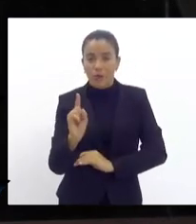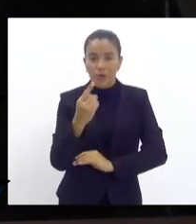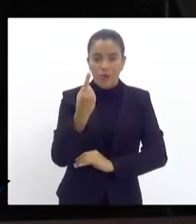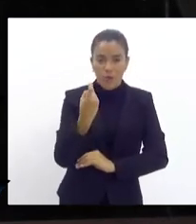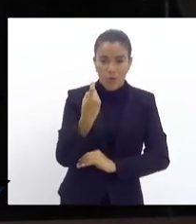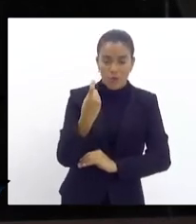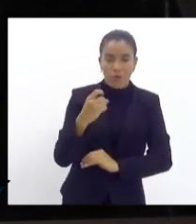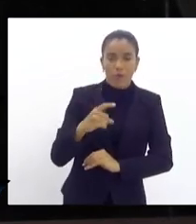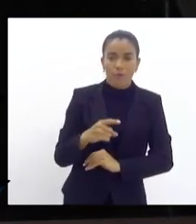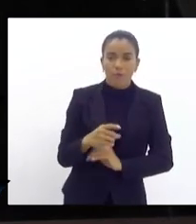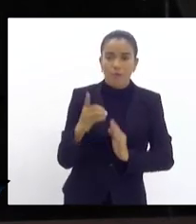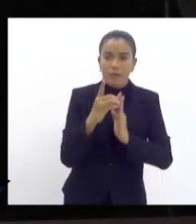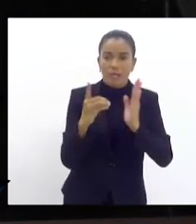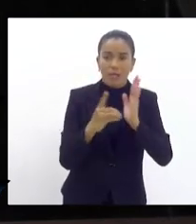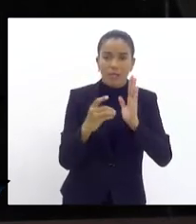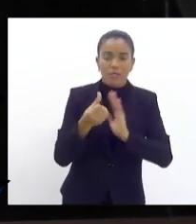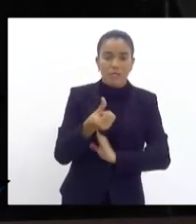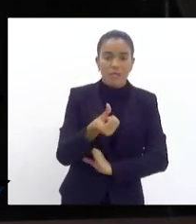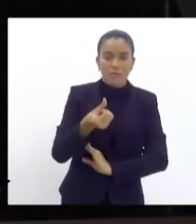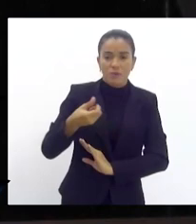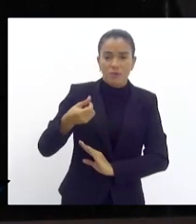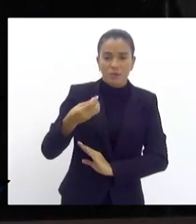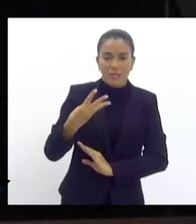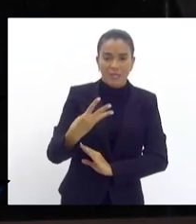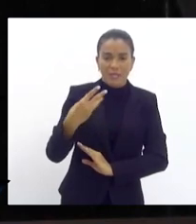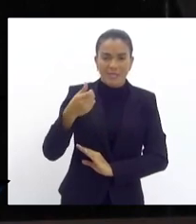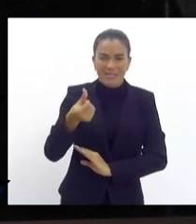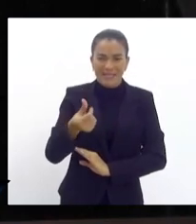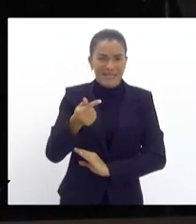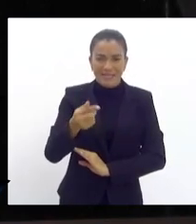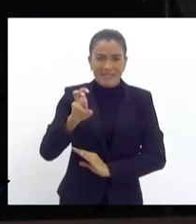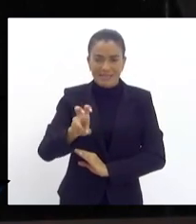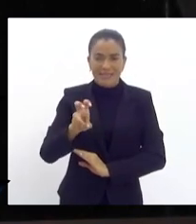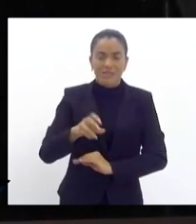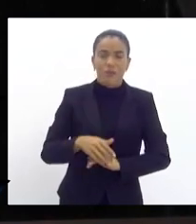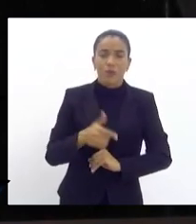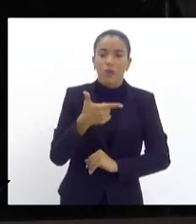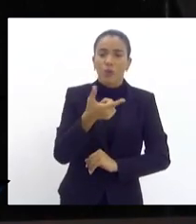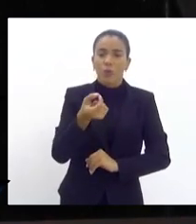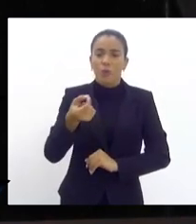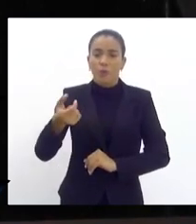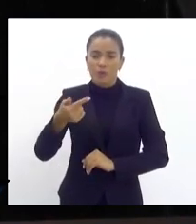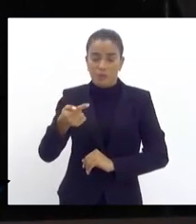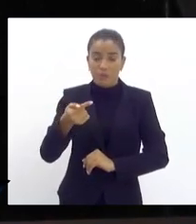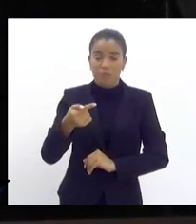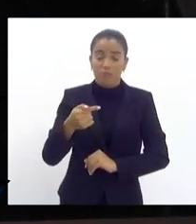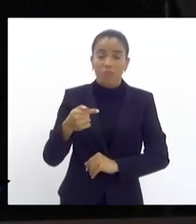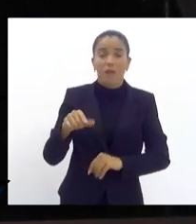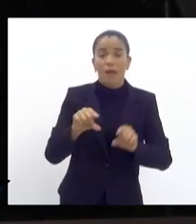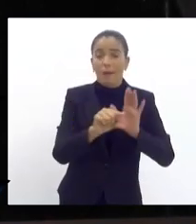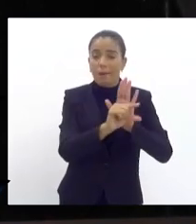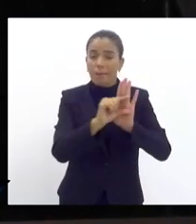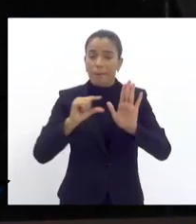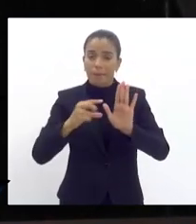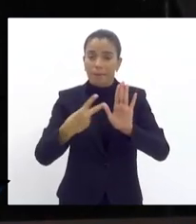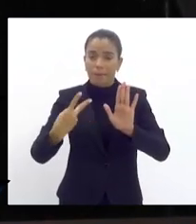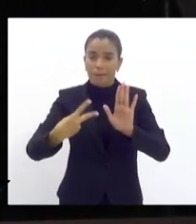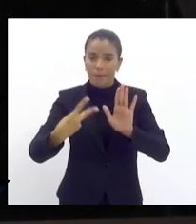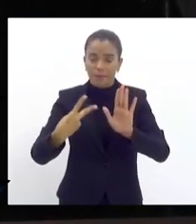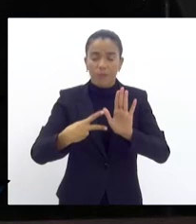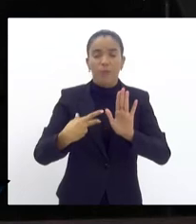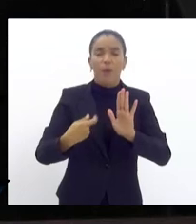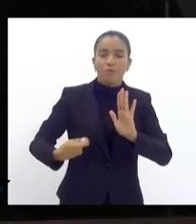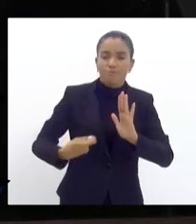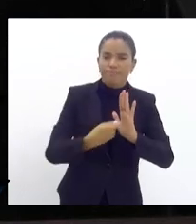decreto 6.135 e 26 de junho de 2007 parágrafo 2º o acesso ao desconto estabelecido nesse